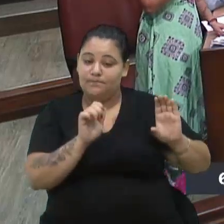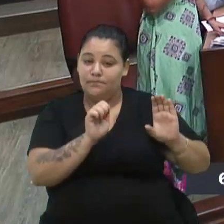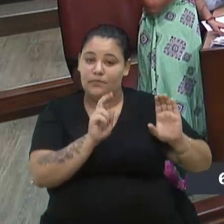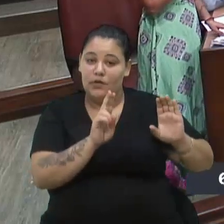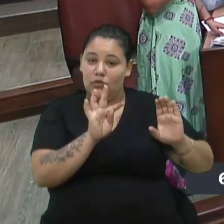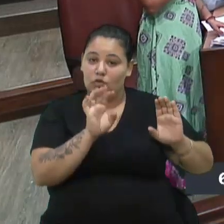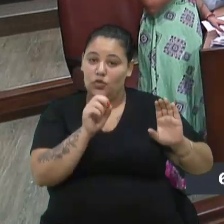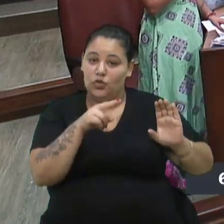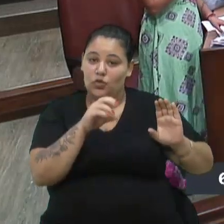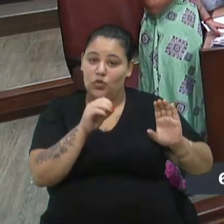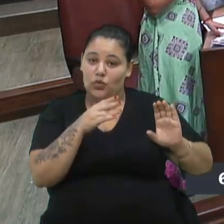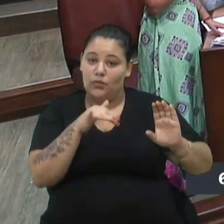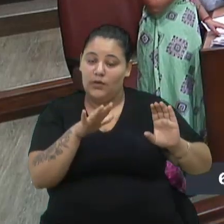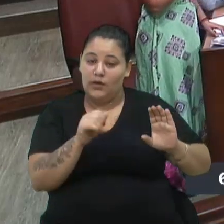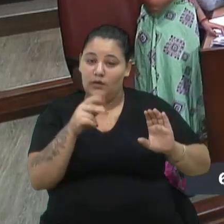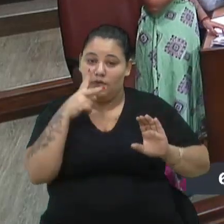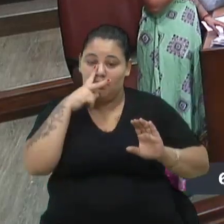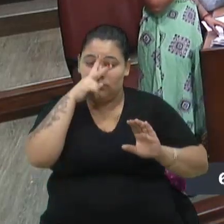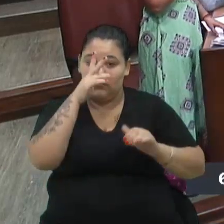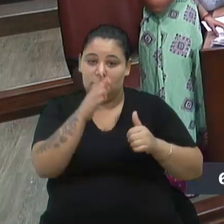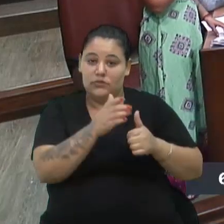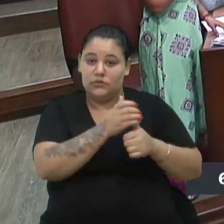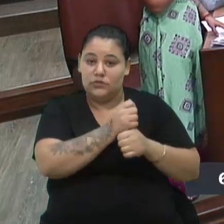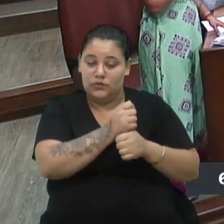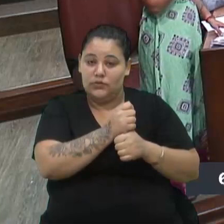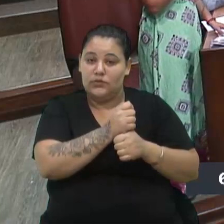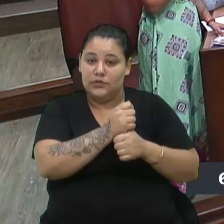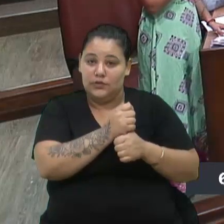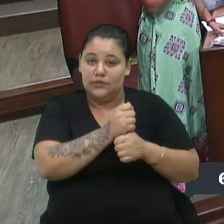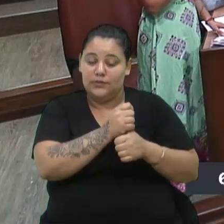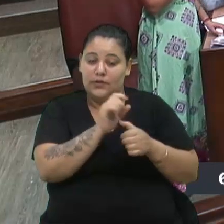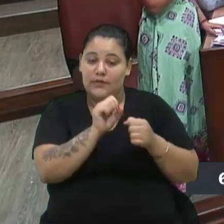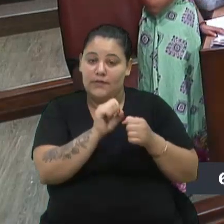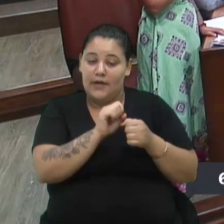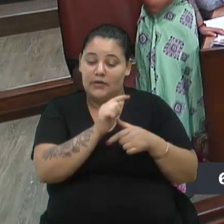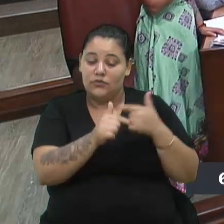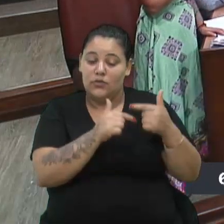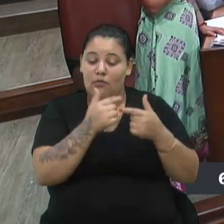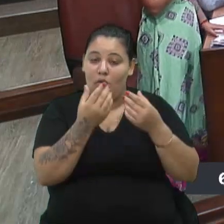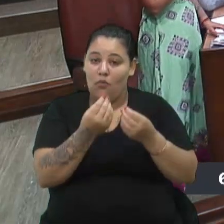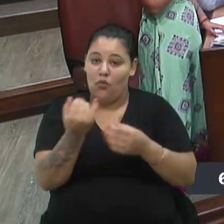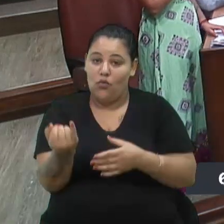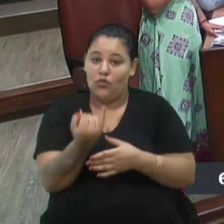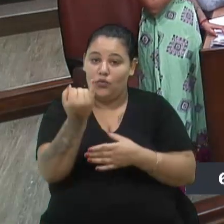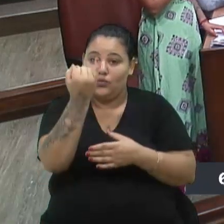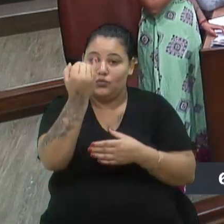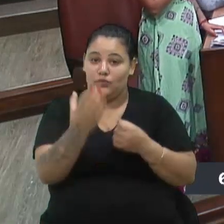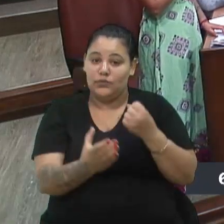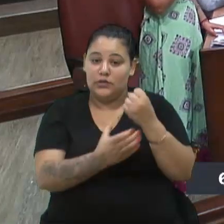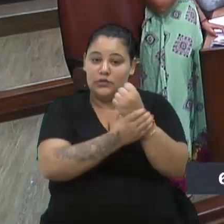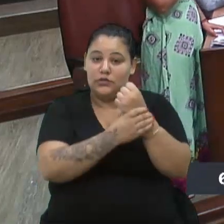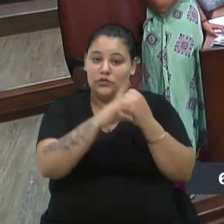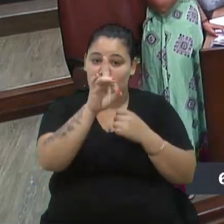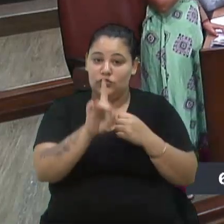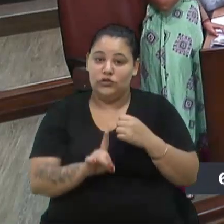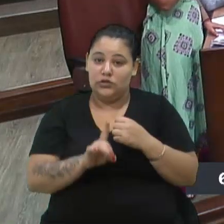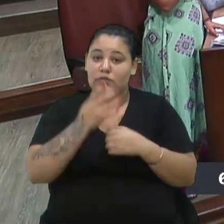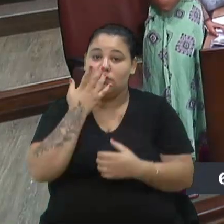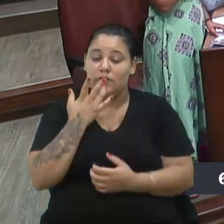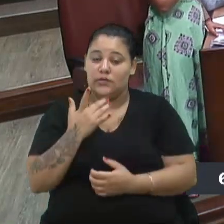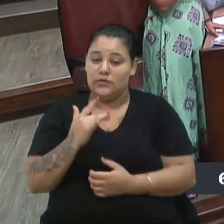fortalecimento do Conselho, desse órgão que presta um serviço tão importante para a garantia do direito das crianças